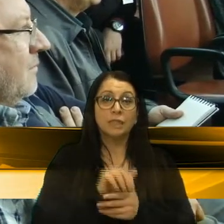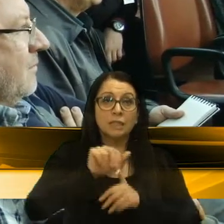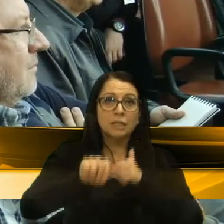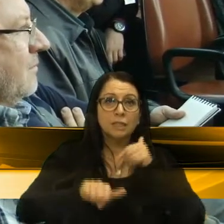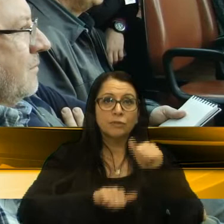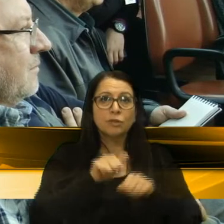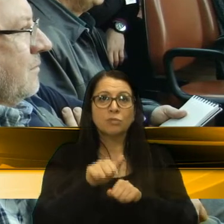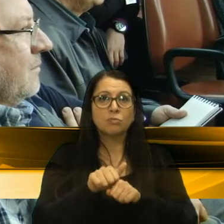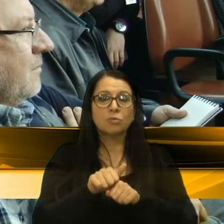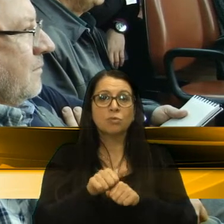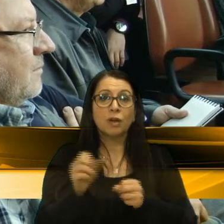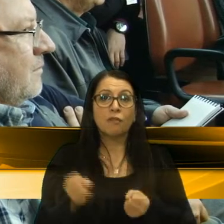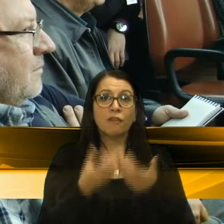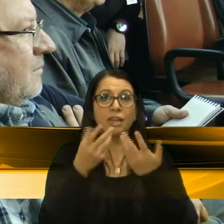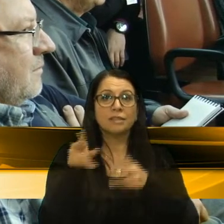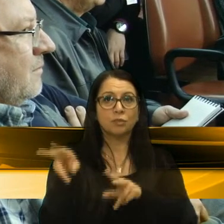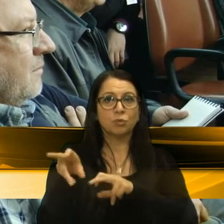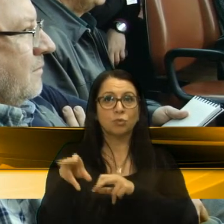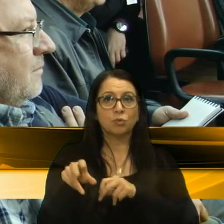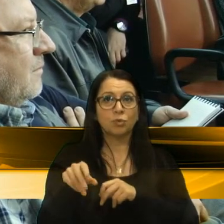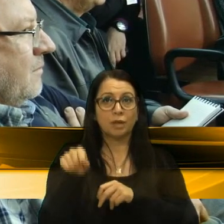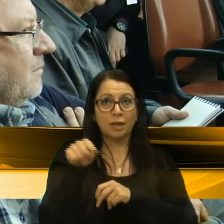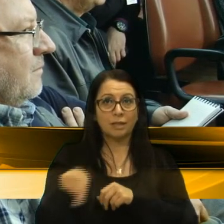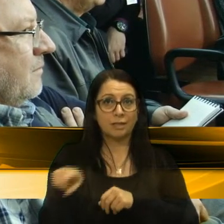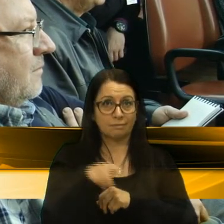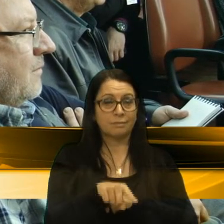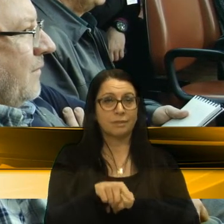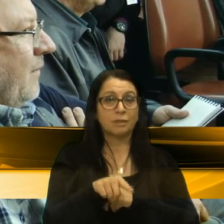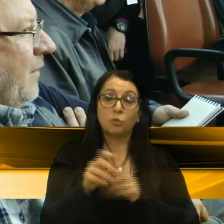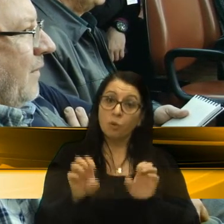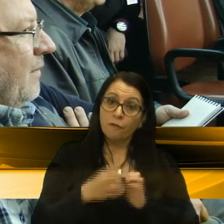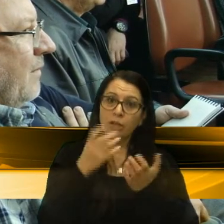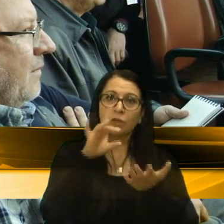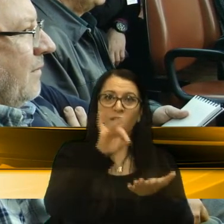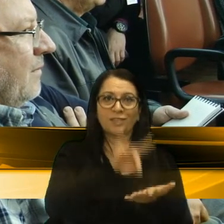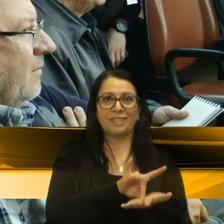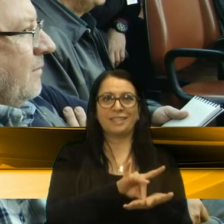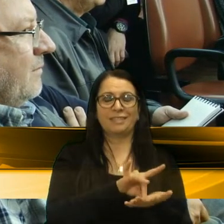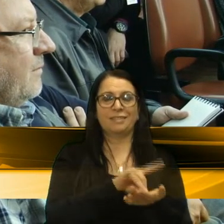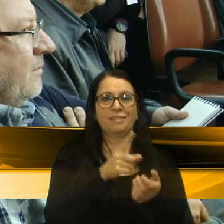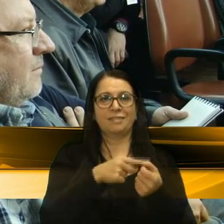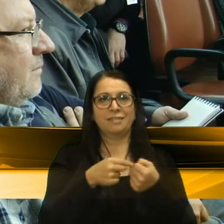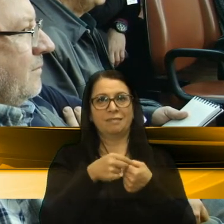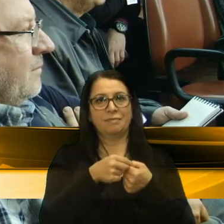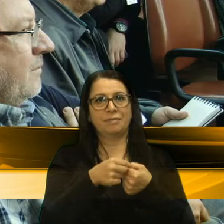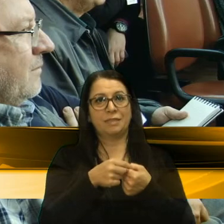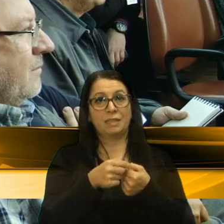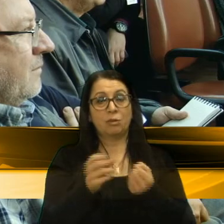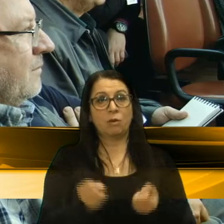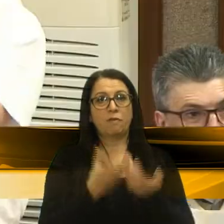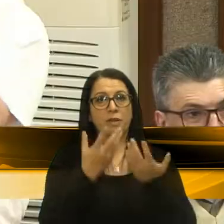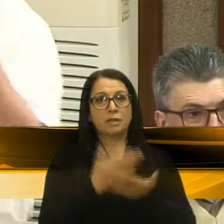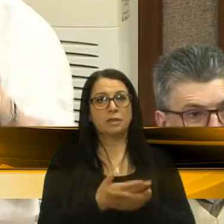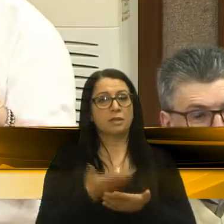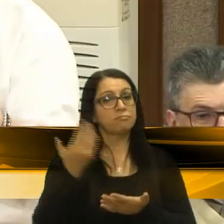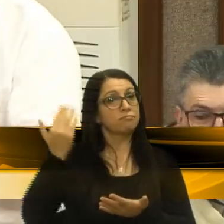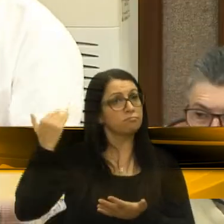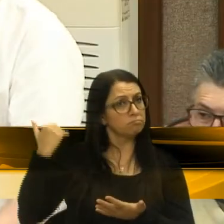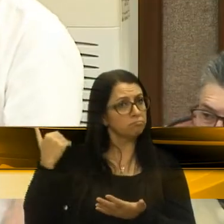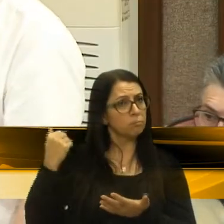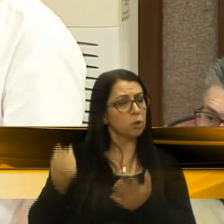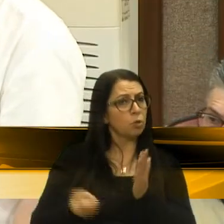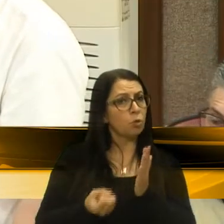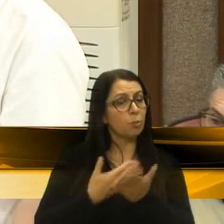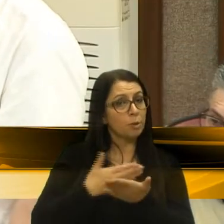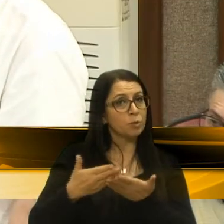a nossa festa do agricultor lá de Fazenda Sousa num evento oficial do município. Uma festa idealizada à época que o Adelar